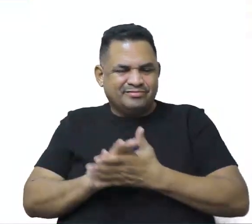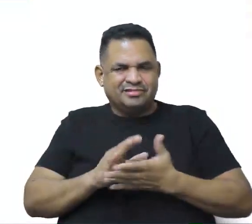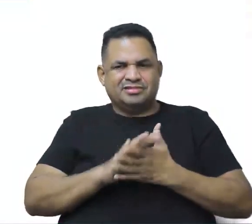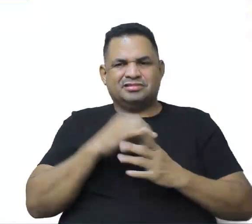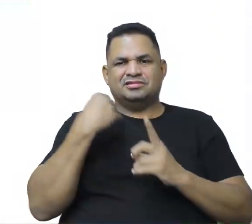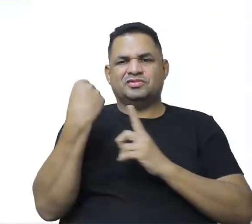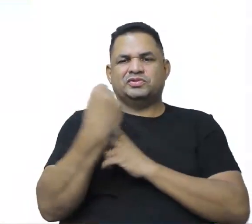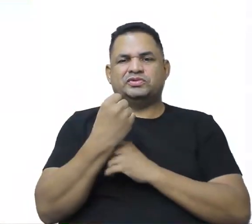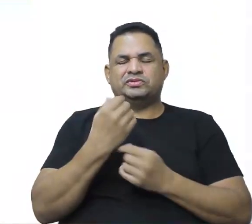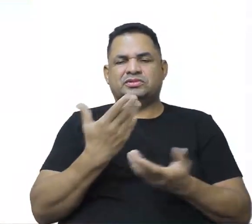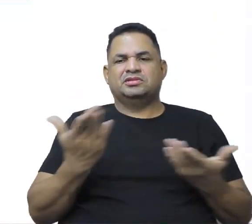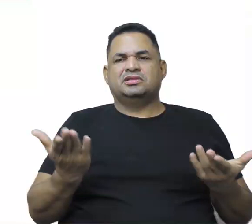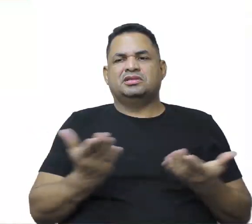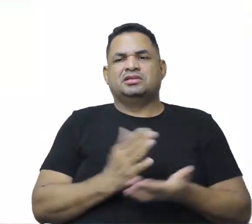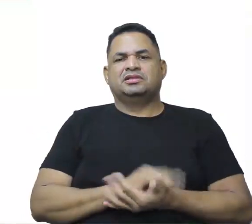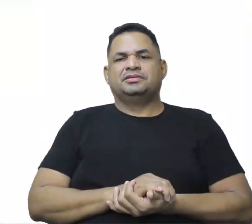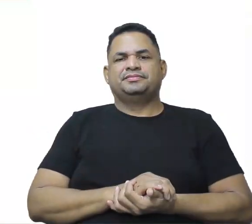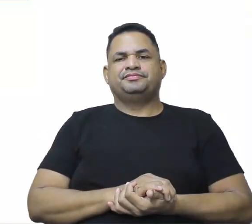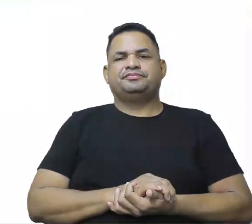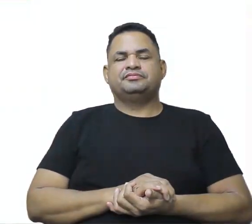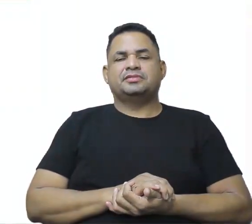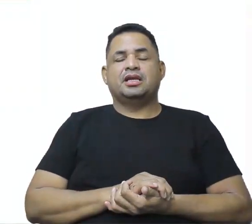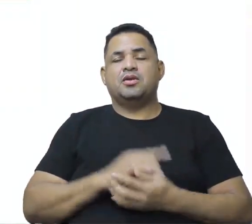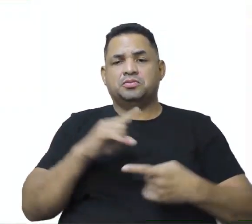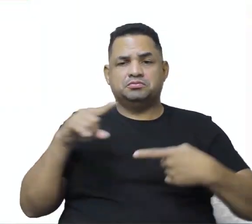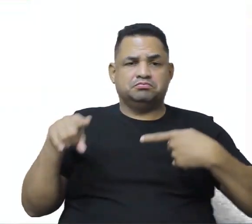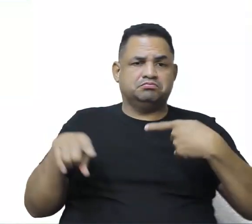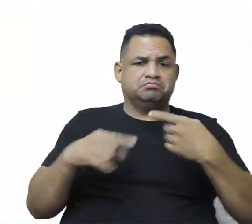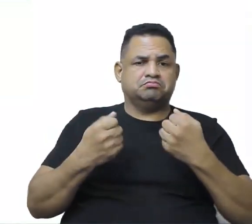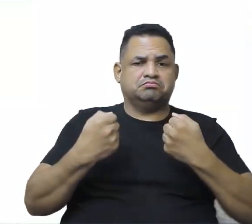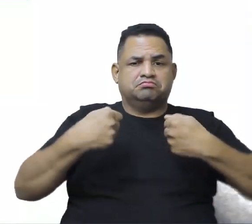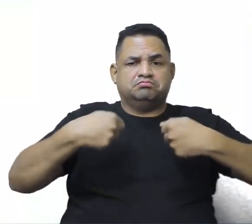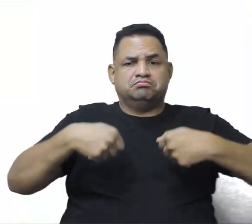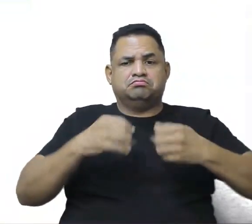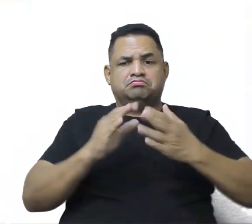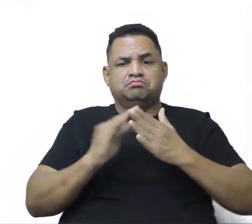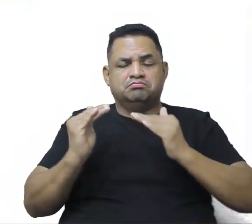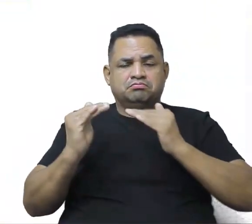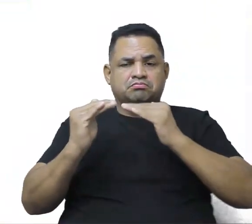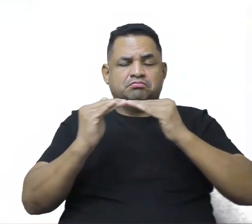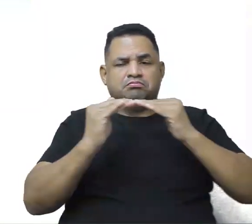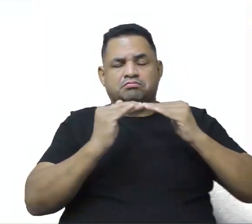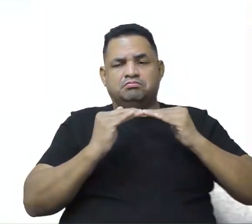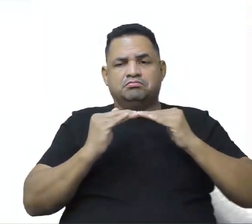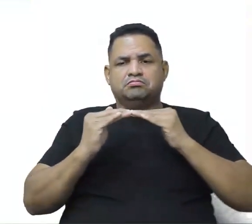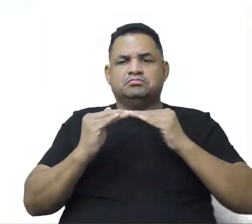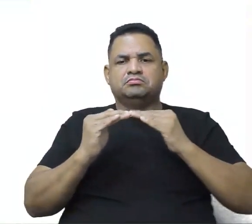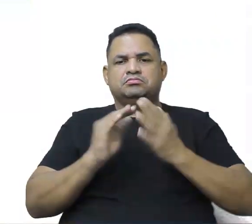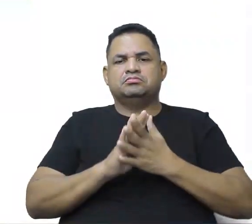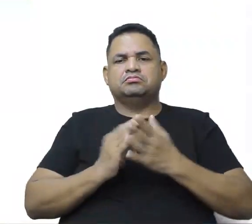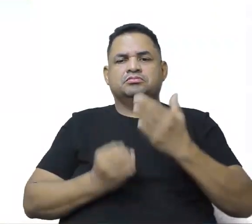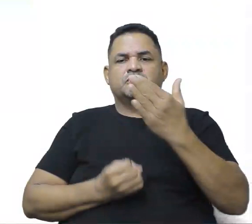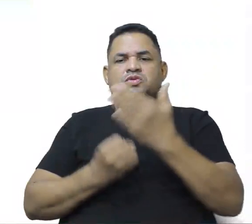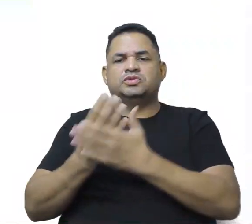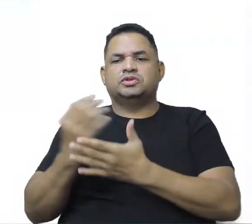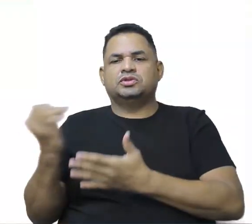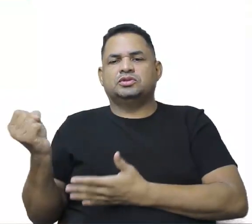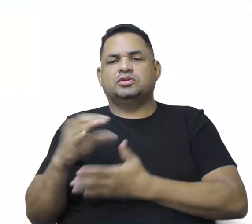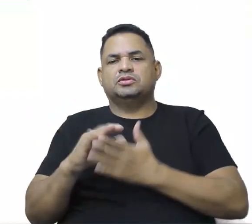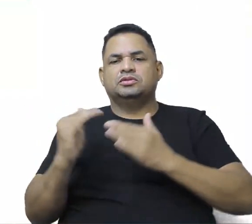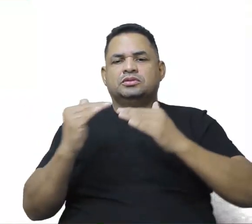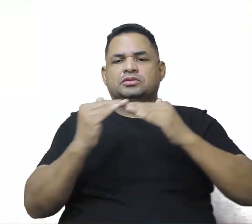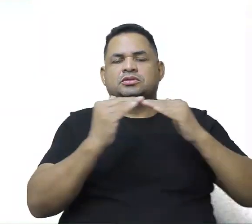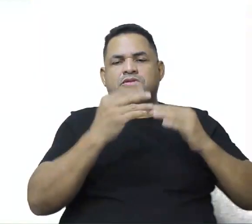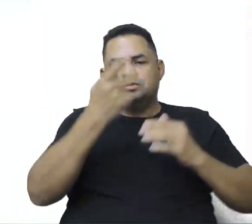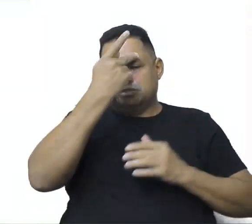sociedade da qual a gente vive, a intenção é essa, essa possibilidade de homogeneização, de criar cada vez mais padrões